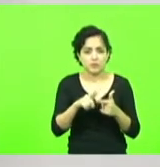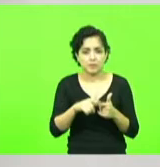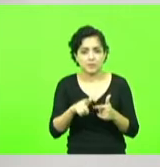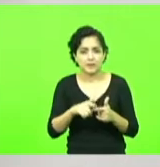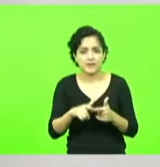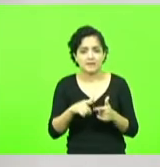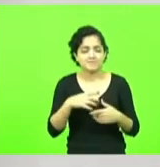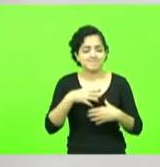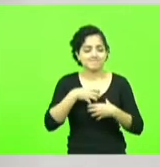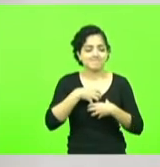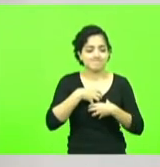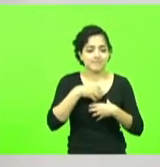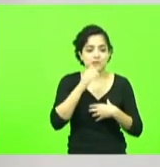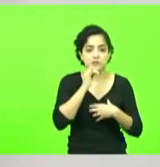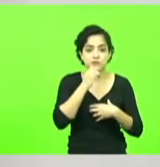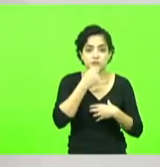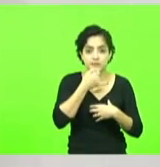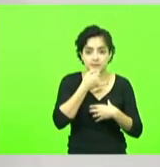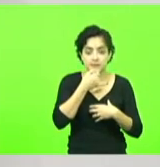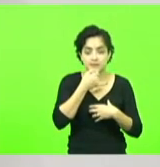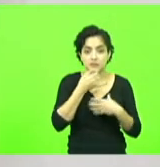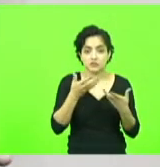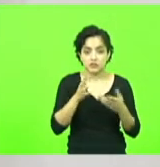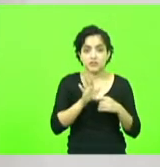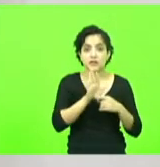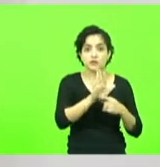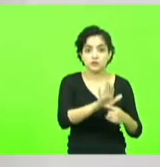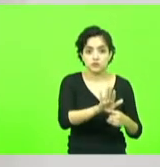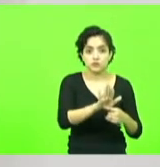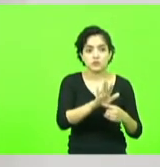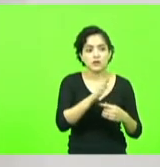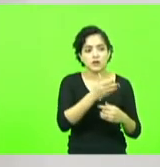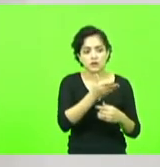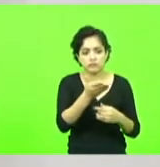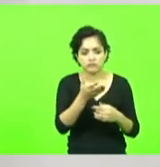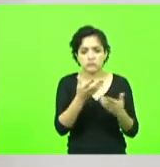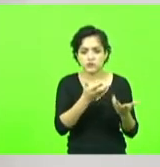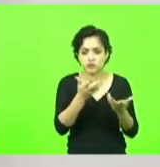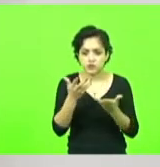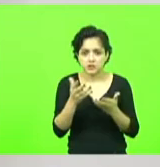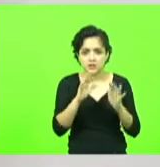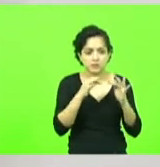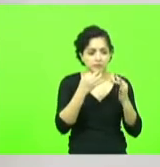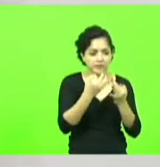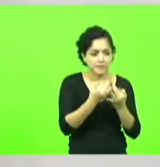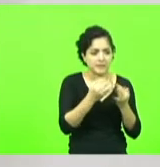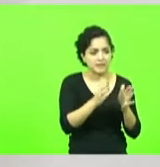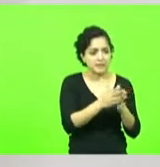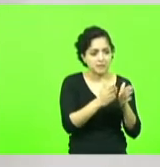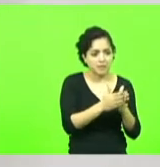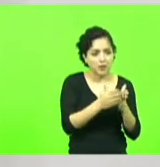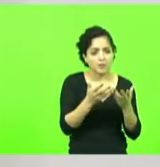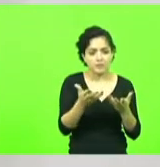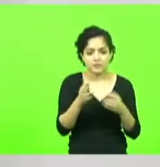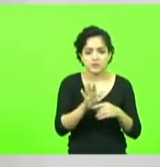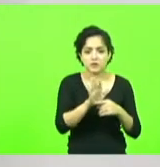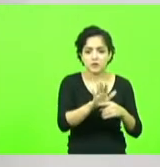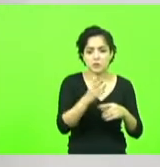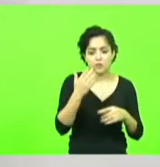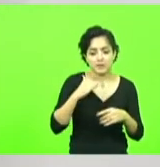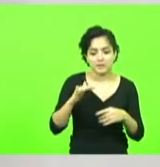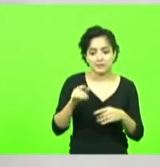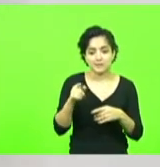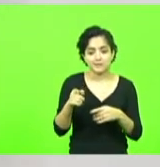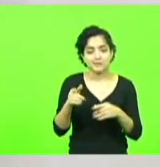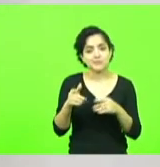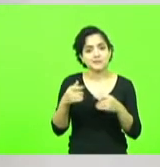compadece que você acaba ajudando querendo ajudar uma família carente uma criança que precisa